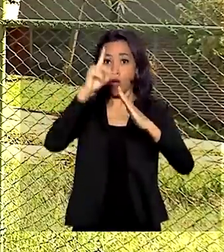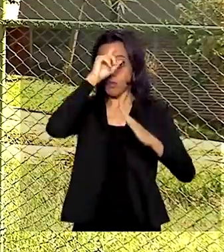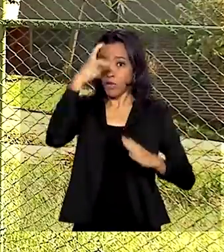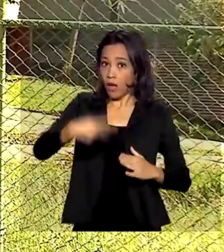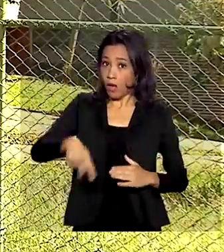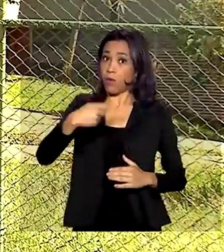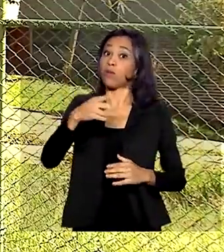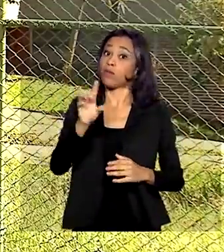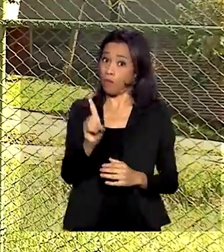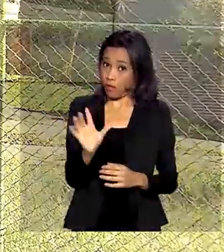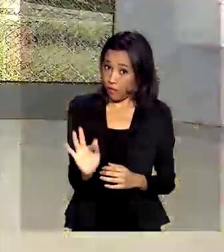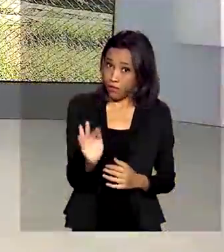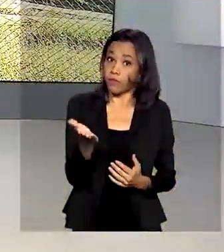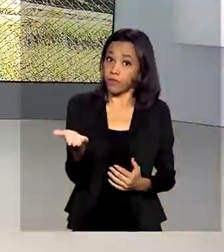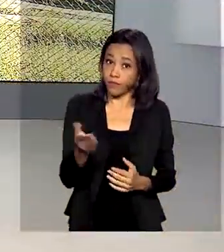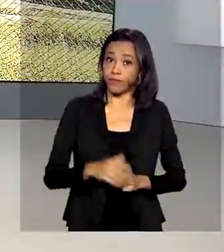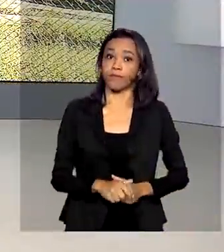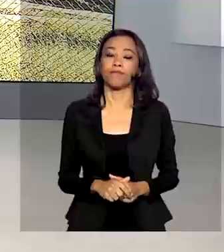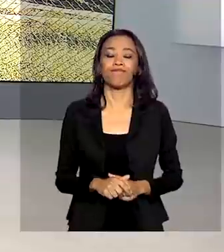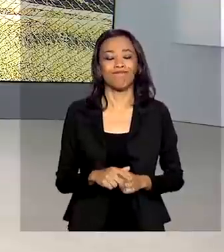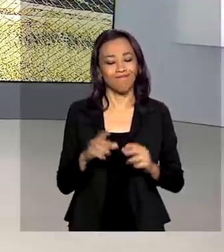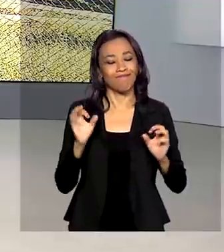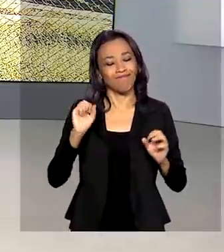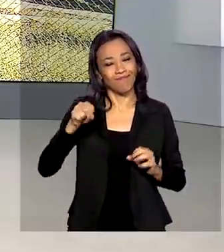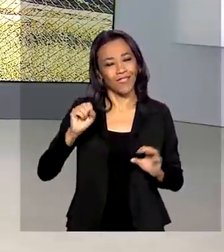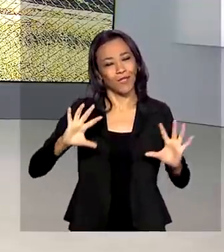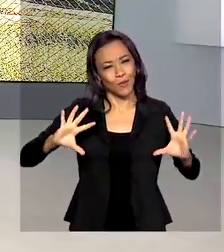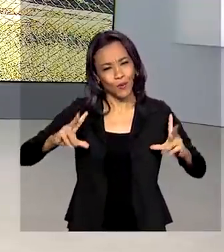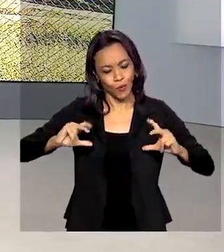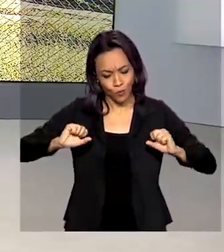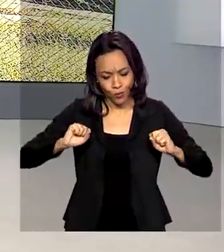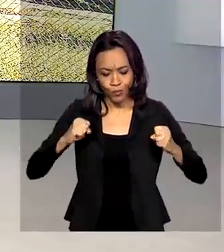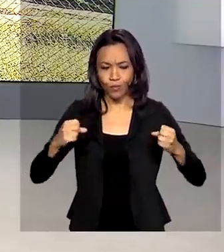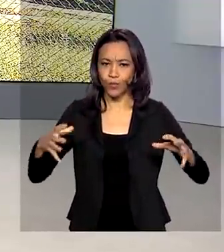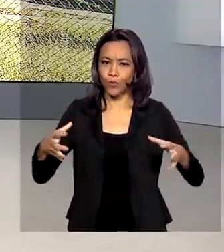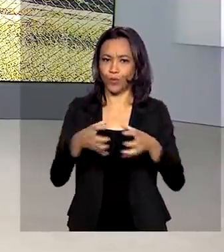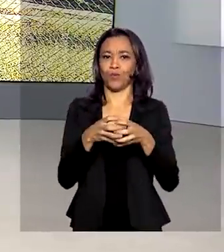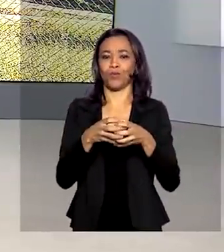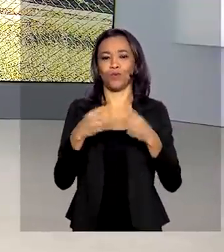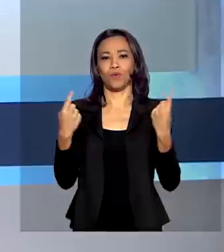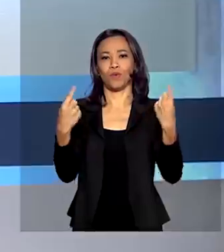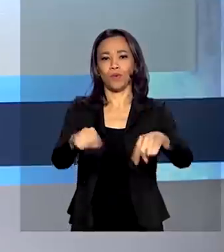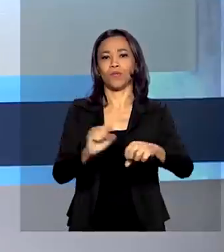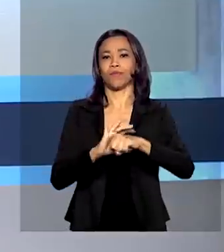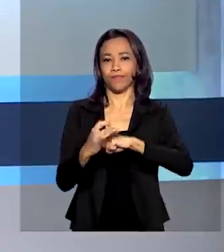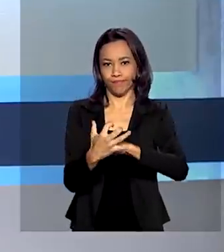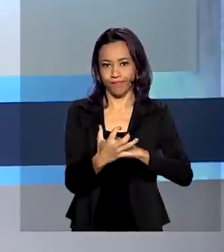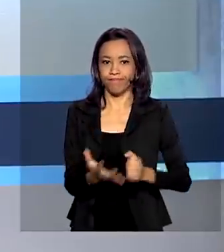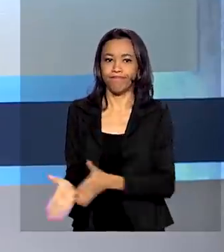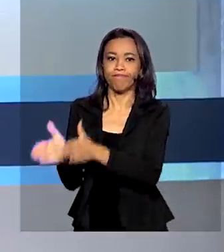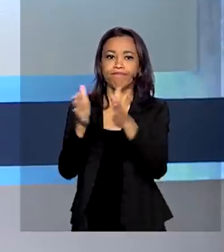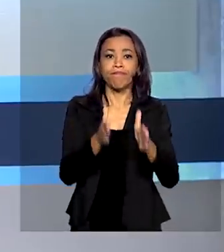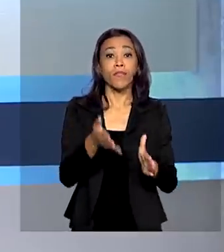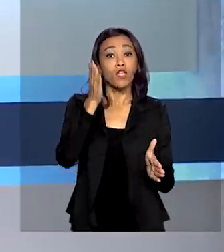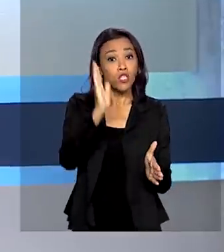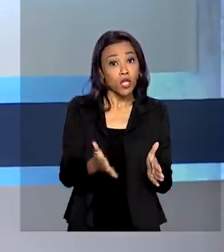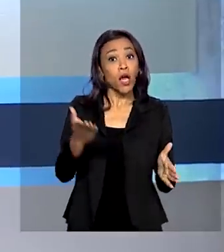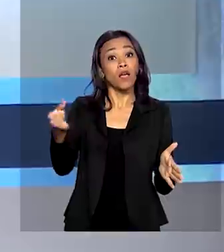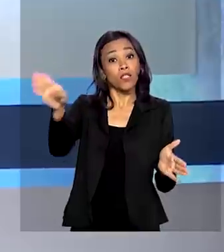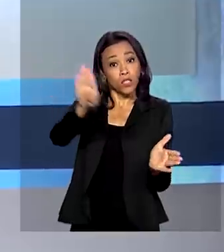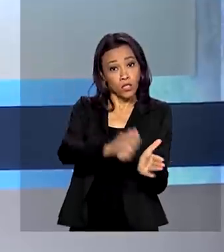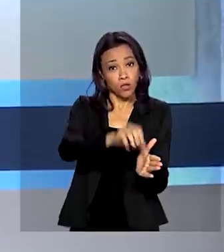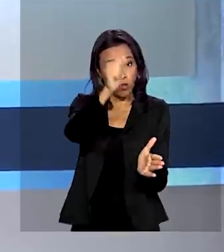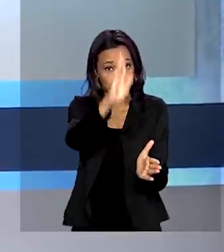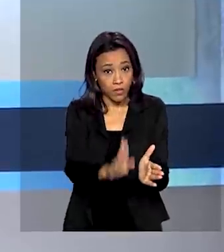Federal. Renata? É isso aí, todos juntos no combate a essa pandemia. Obrigada, Luciana. E já estão no Brasil as primeiras